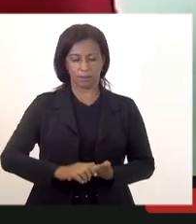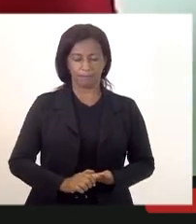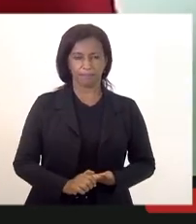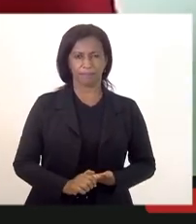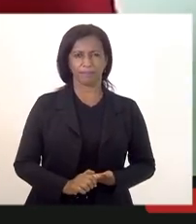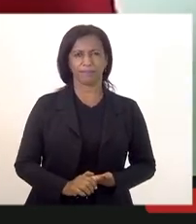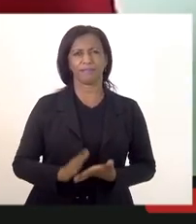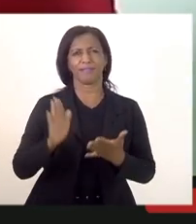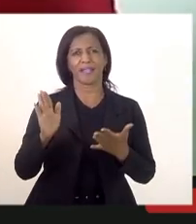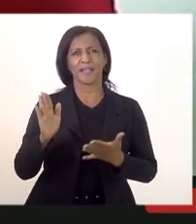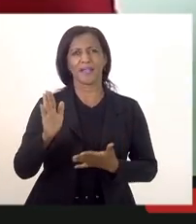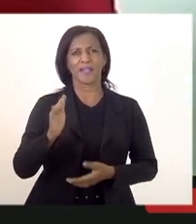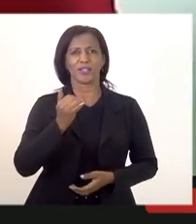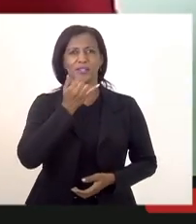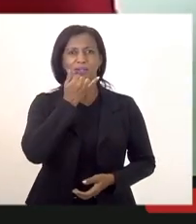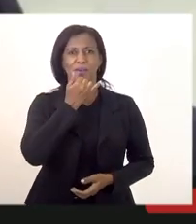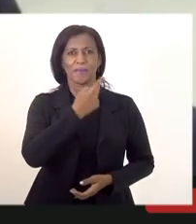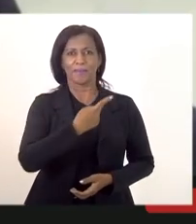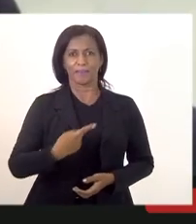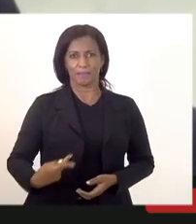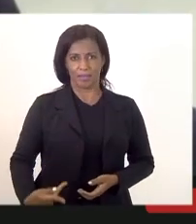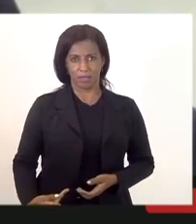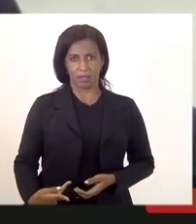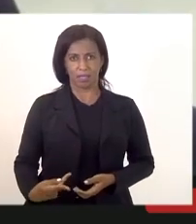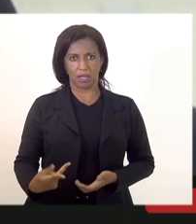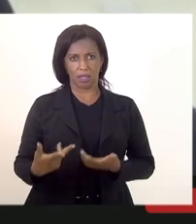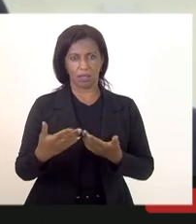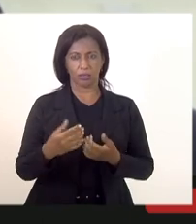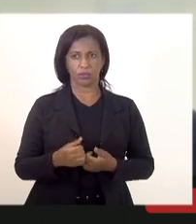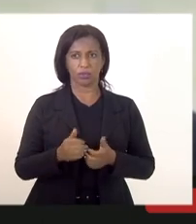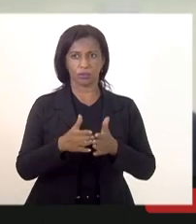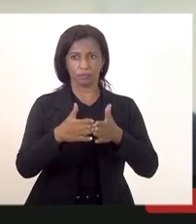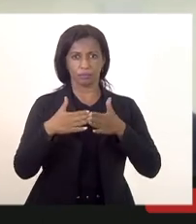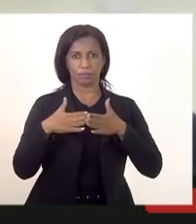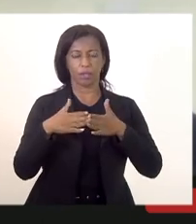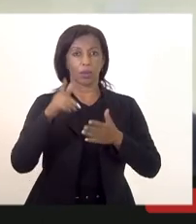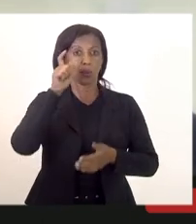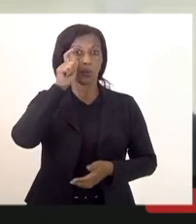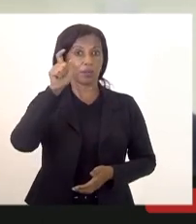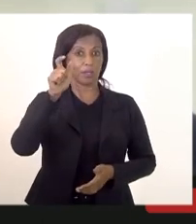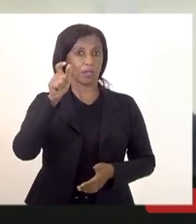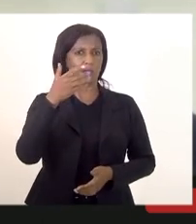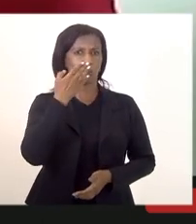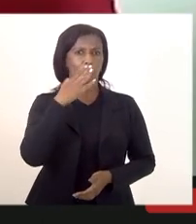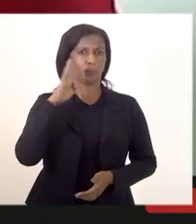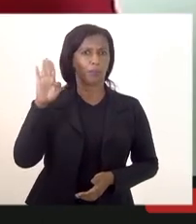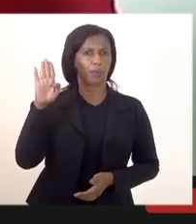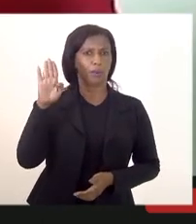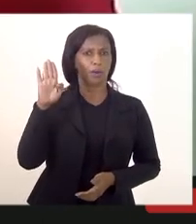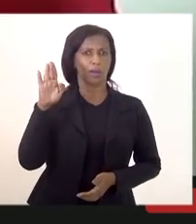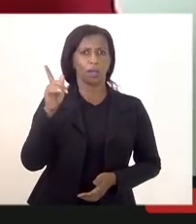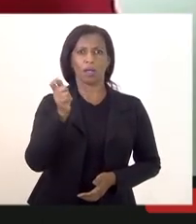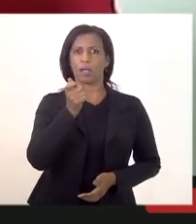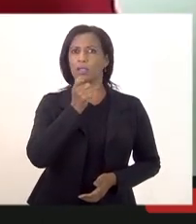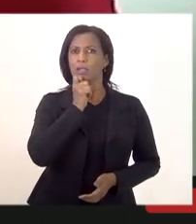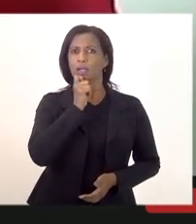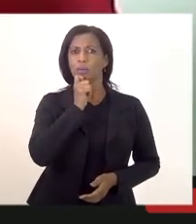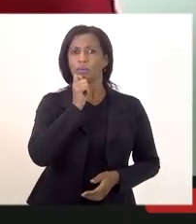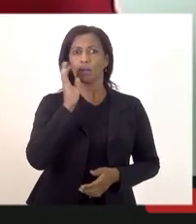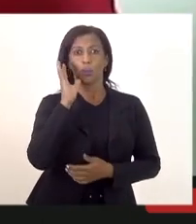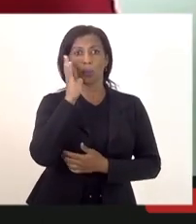me permite é que pelo que eu estou percebendo o interesse dos candidatos é que não haja dilatação de prazo